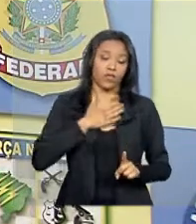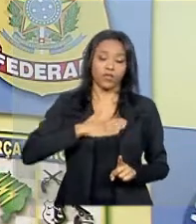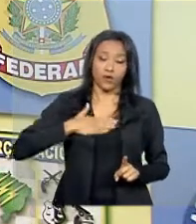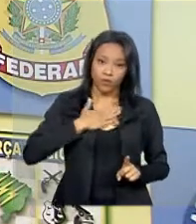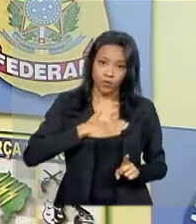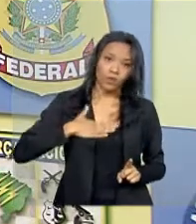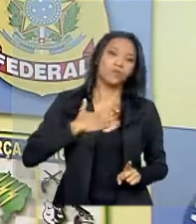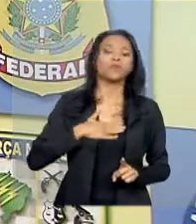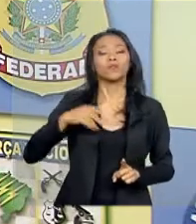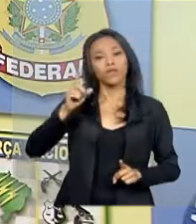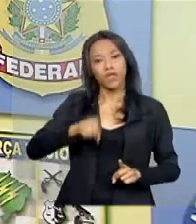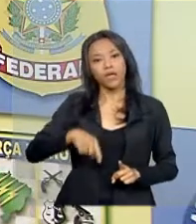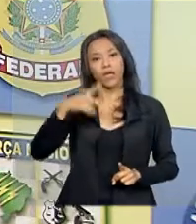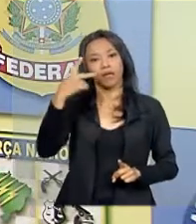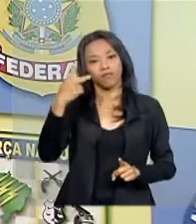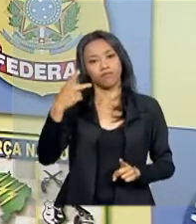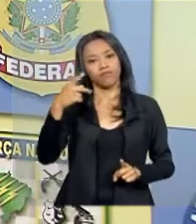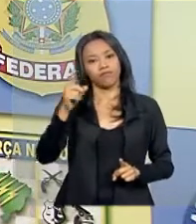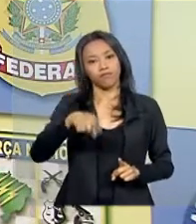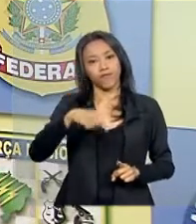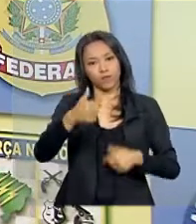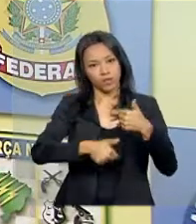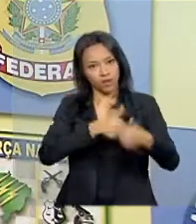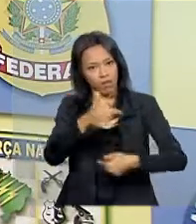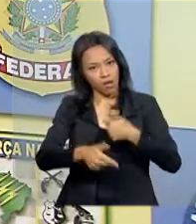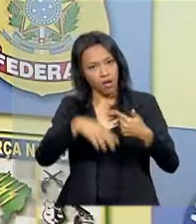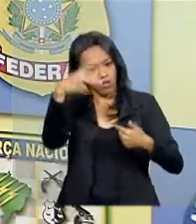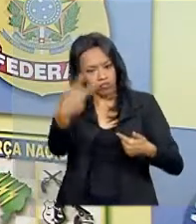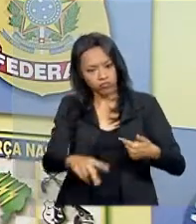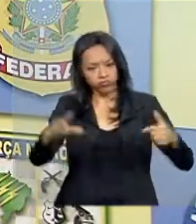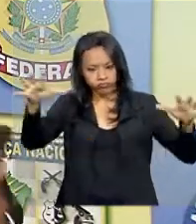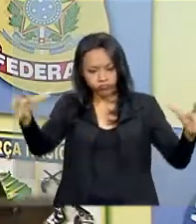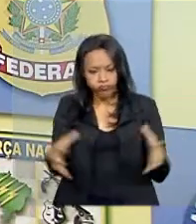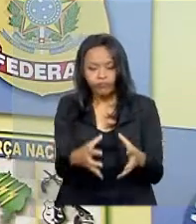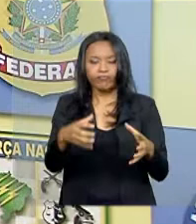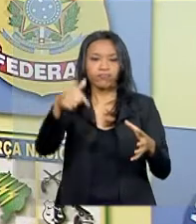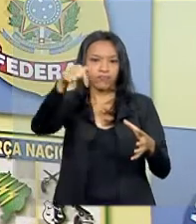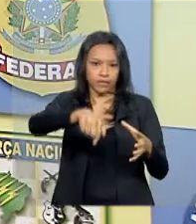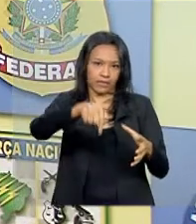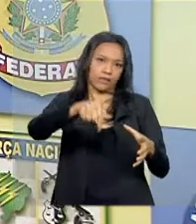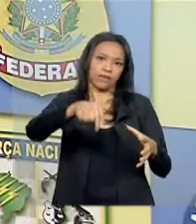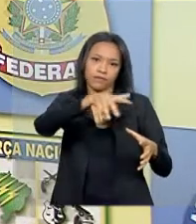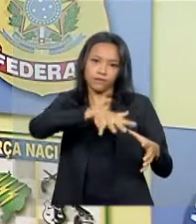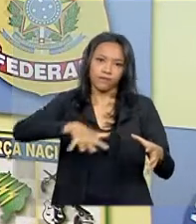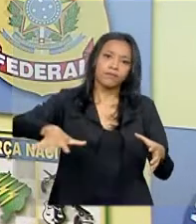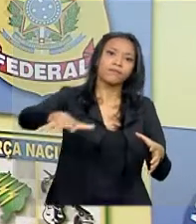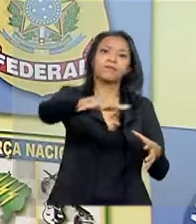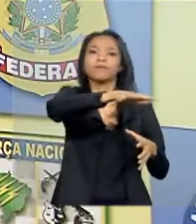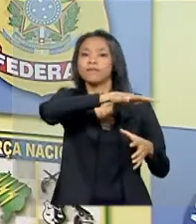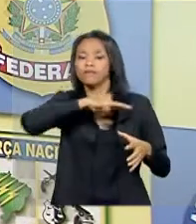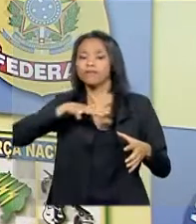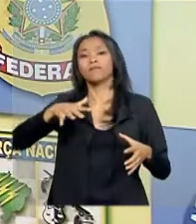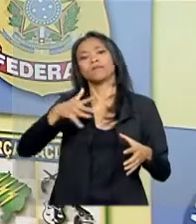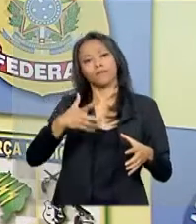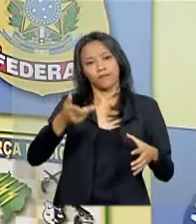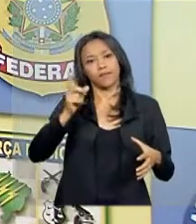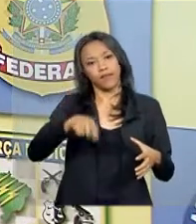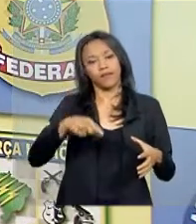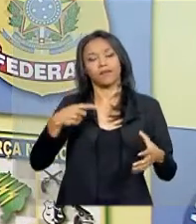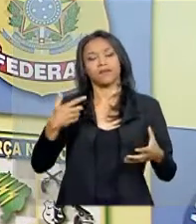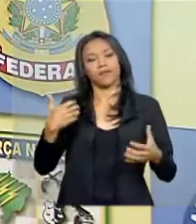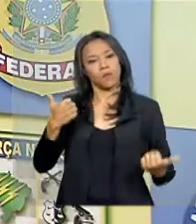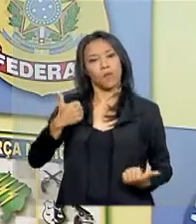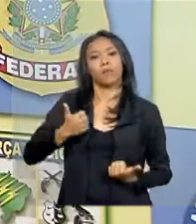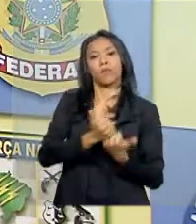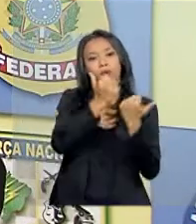do Comando Conjunto são os resultados do Comando Conjunto, que é um braço da ação, da intervenção federal